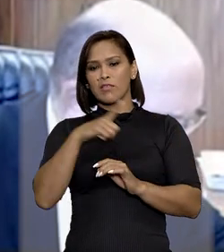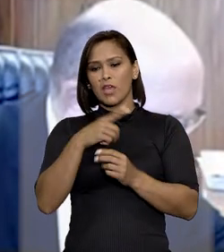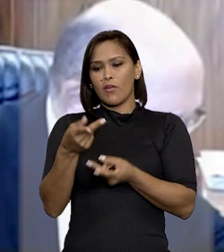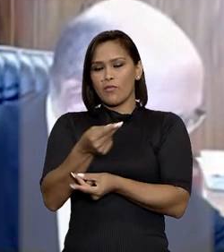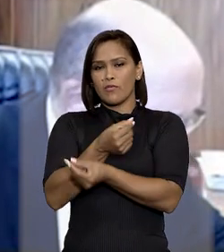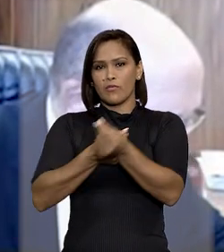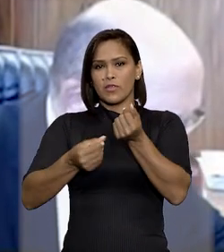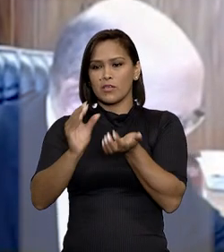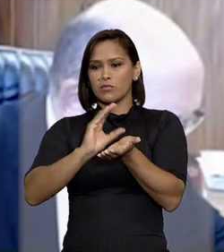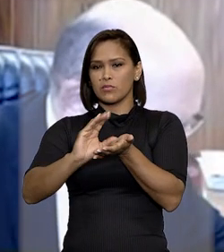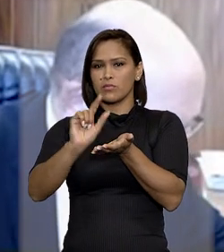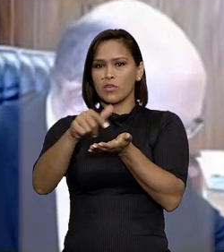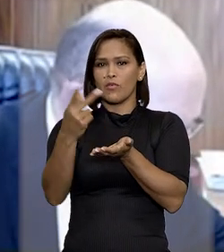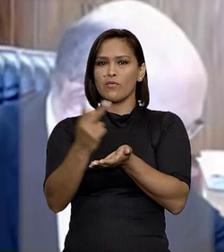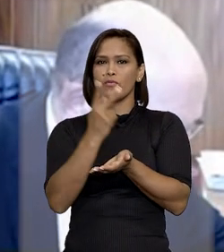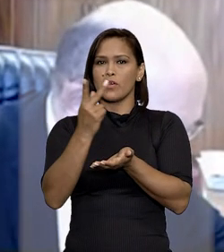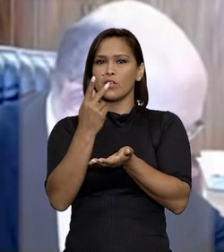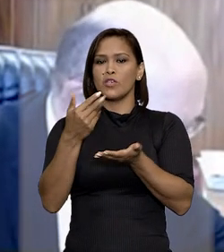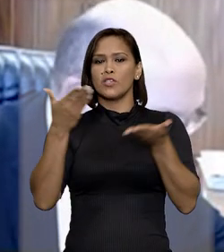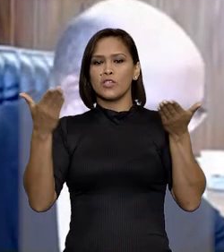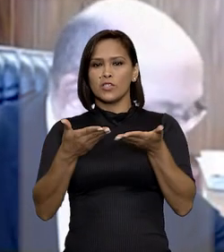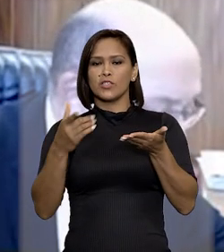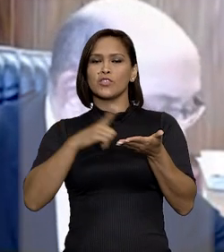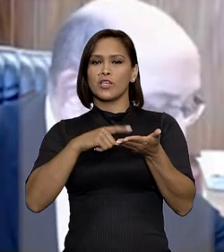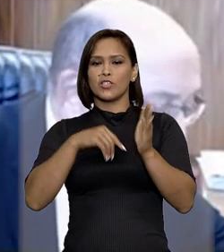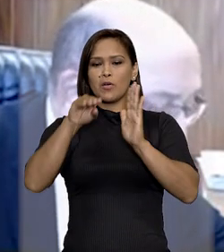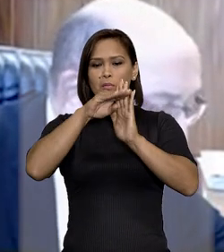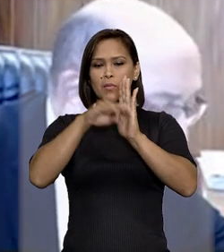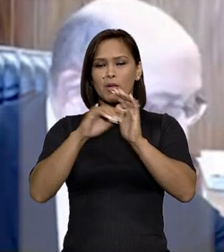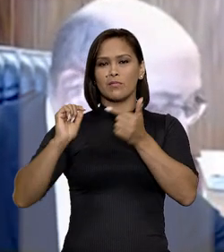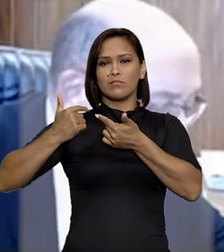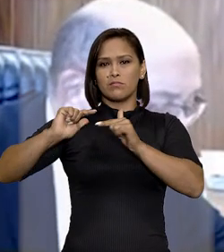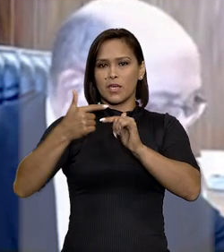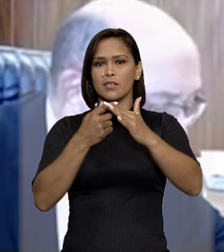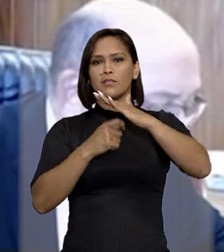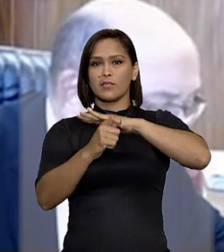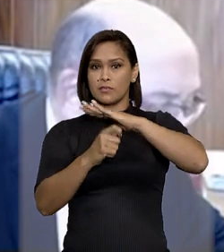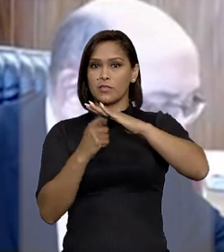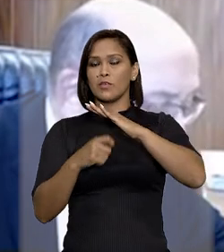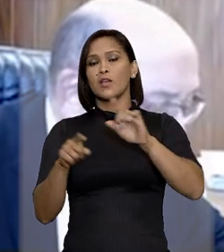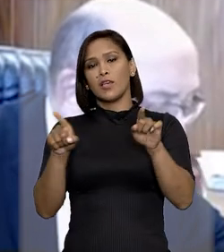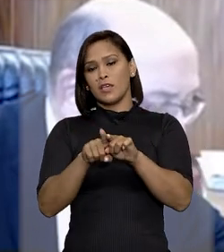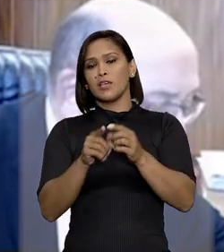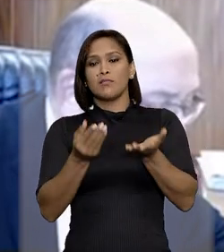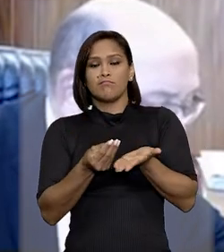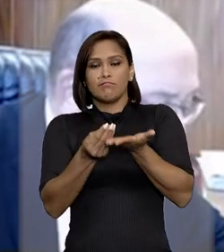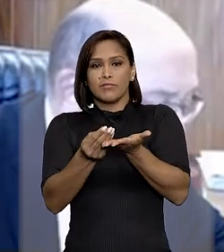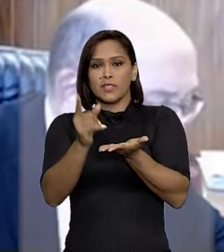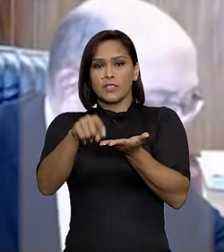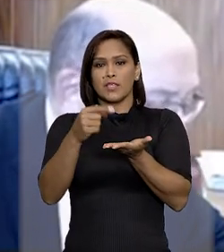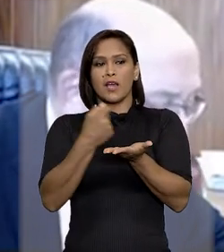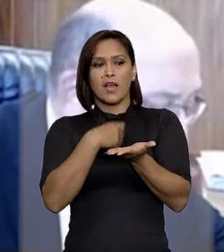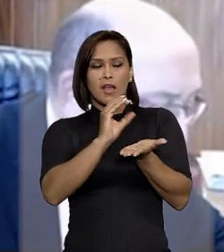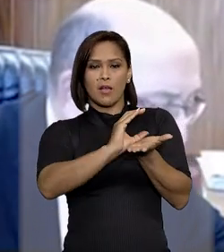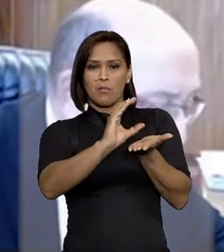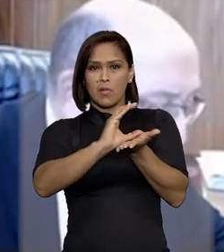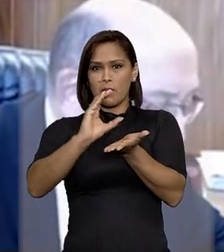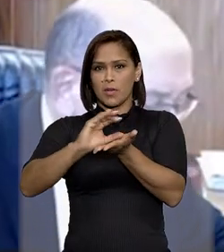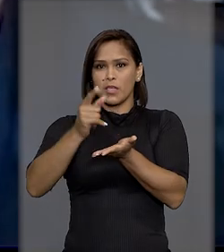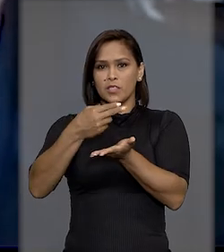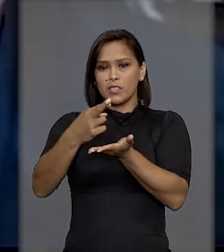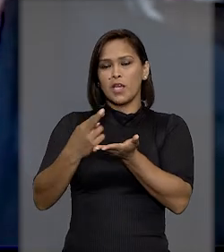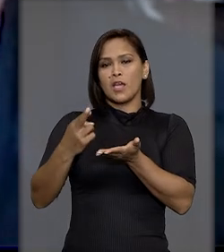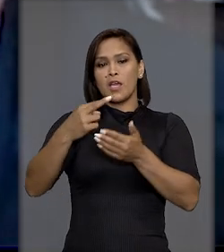provenientes do financiamento ocorrido com os valores que já compunham o patrimônio dos investidores e que eram disponibilizados aos